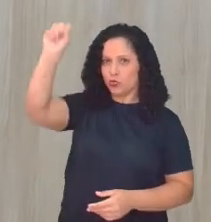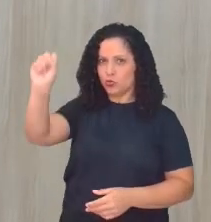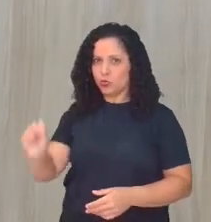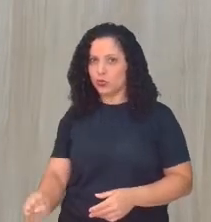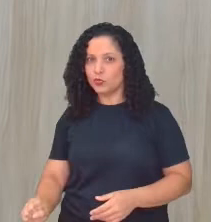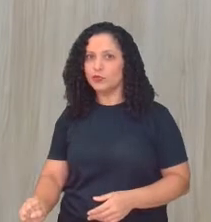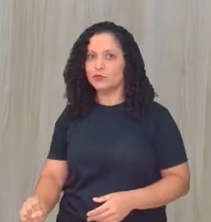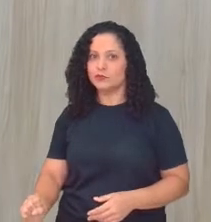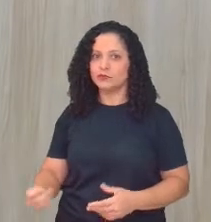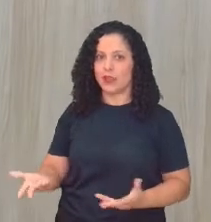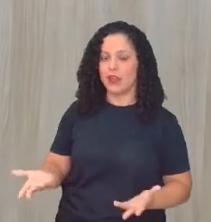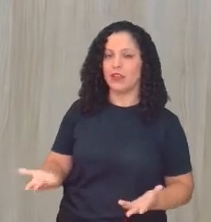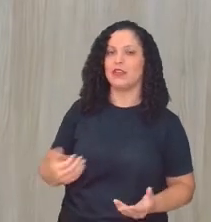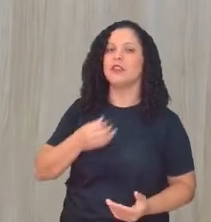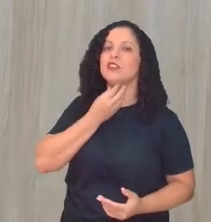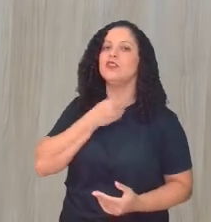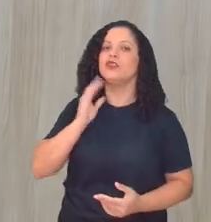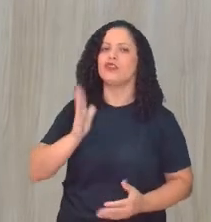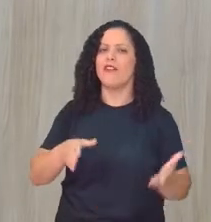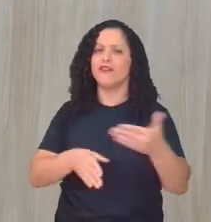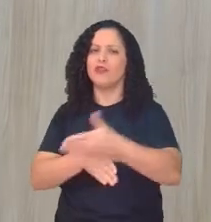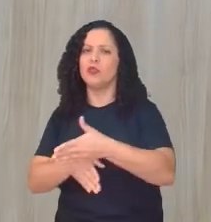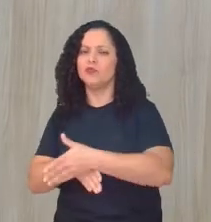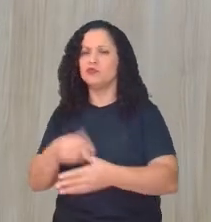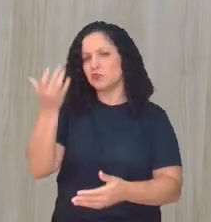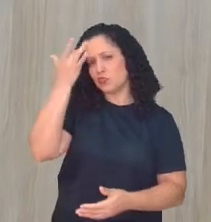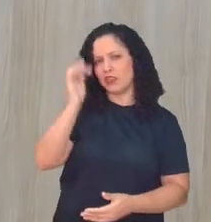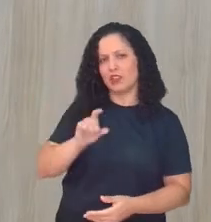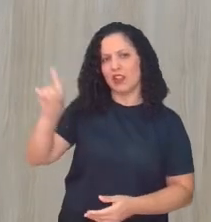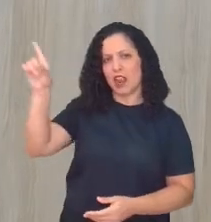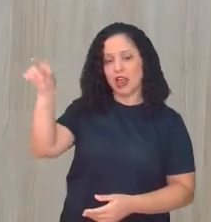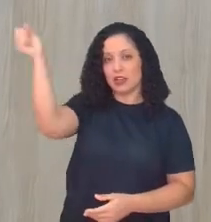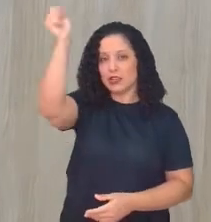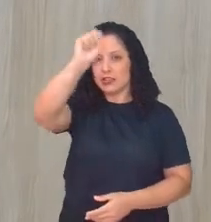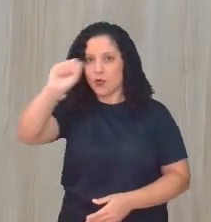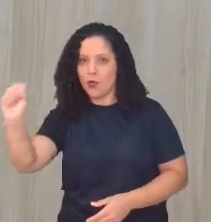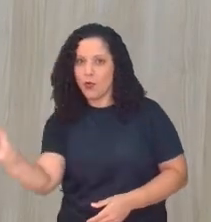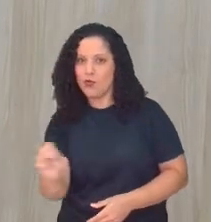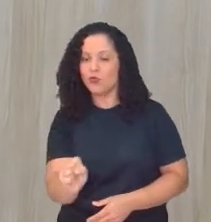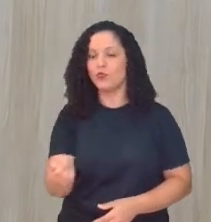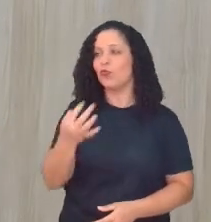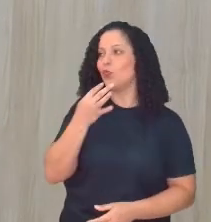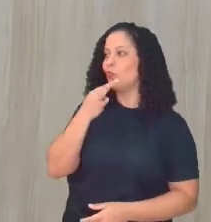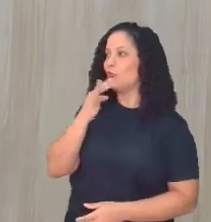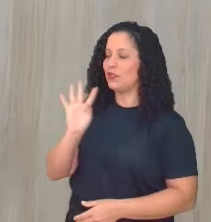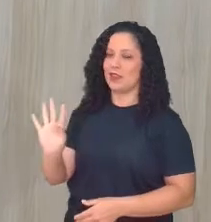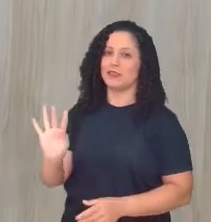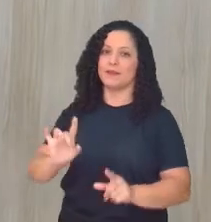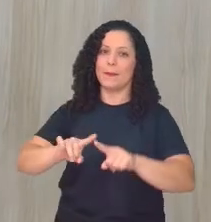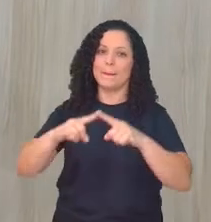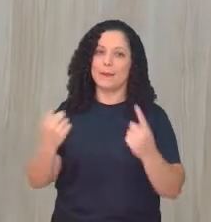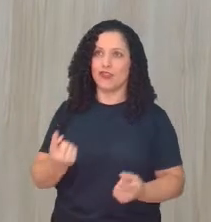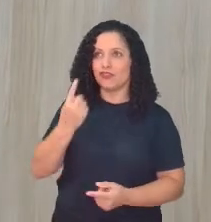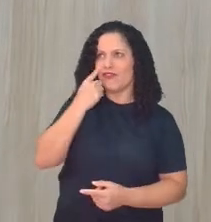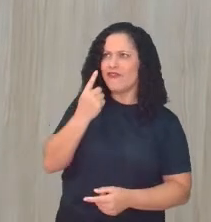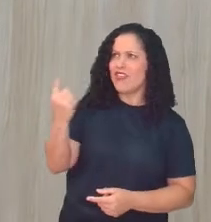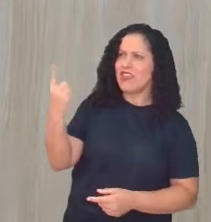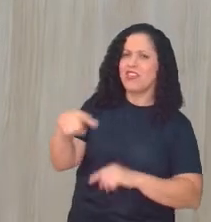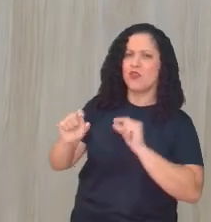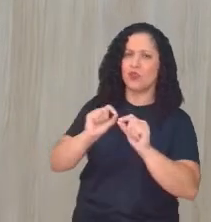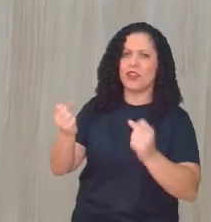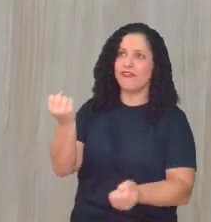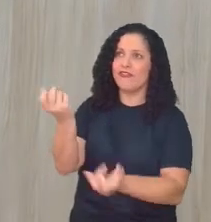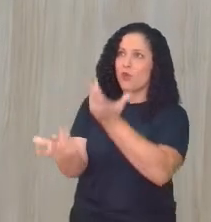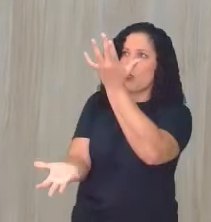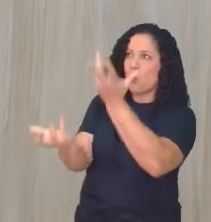do ano, professor Gilson. Não sei, acho que em São Lourenço não dá para ver não, né? que não. Ver aquelas queimadas gigantescas nos canaviais.